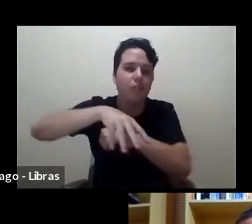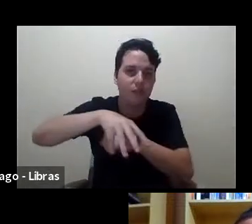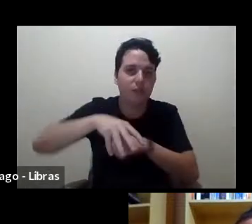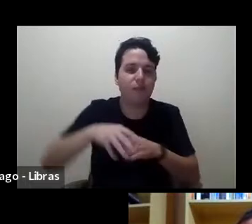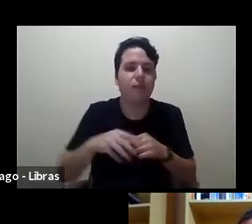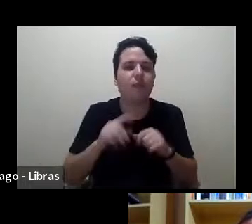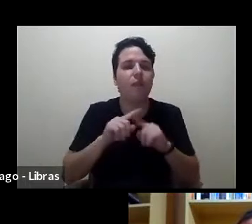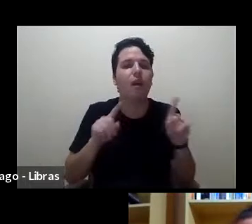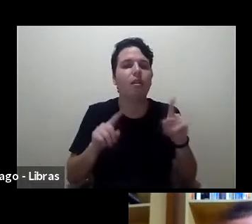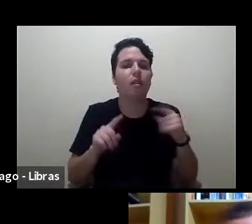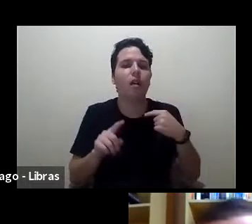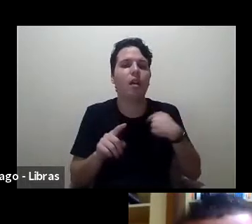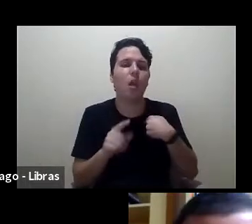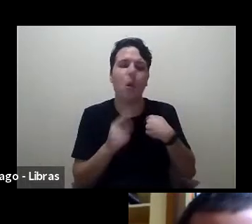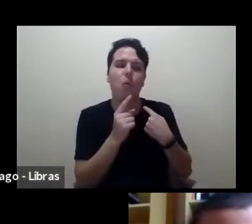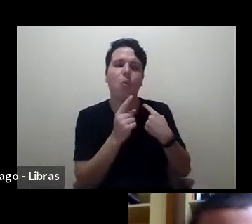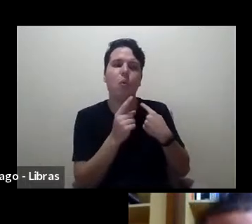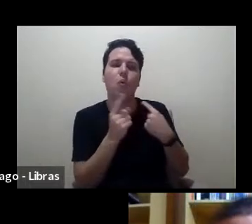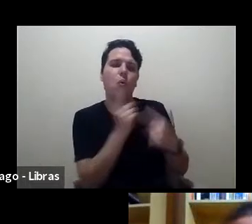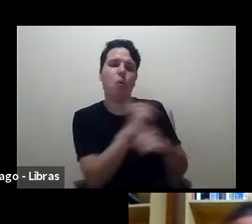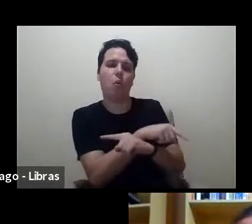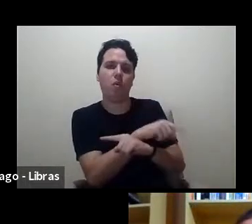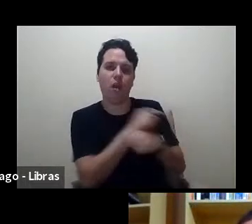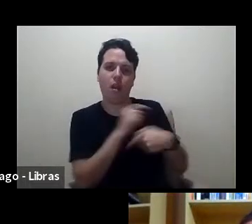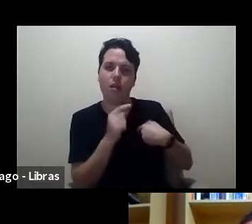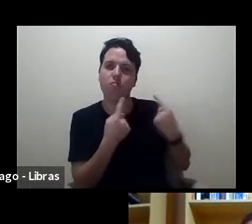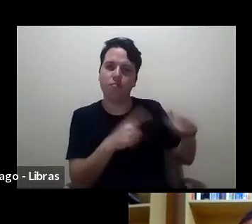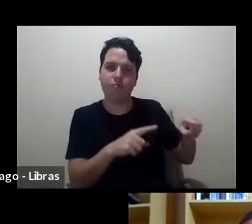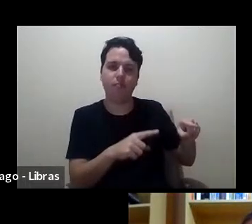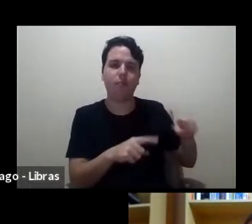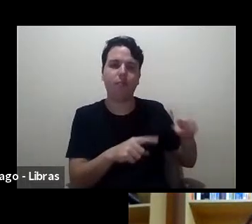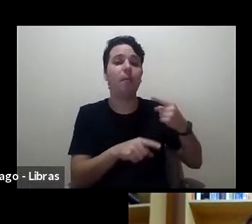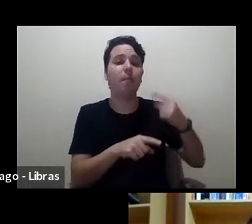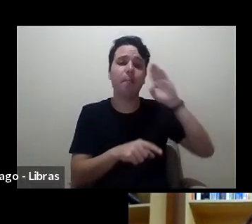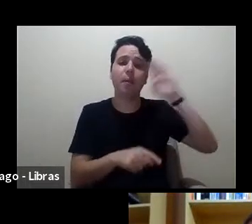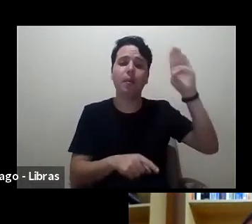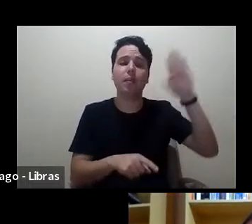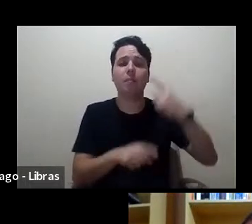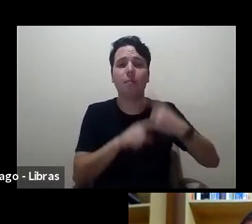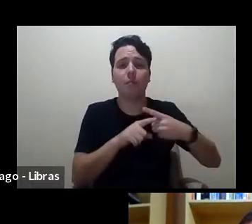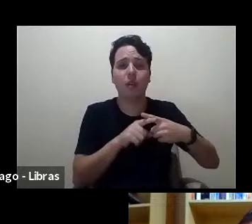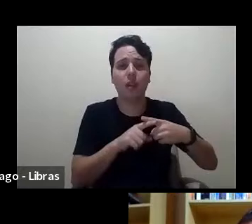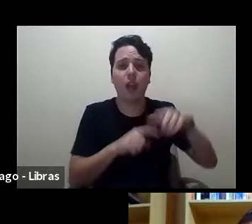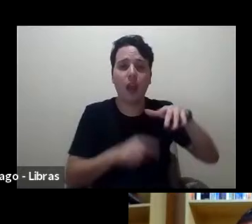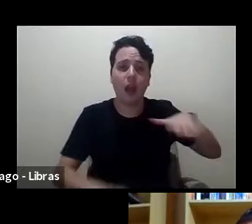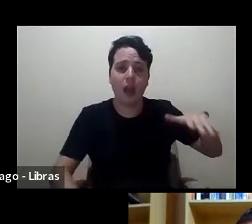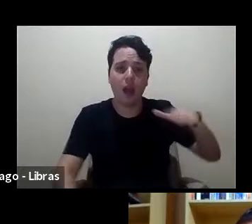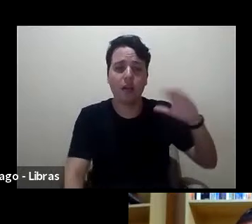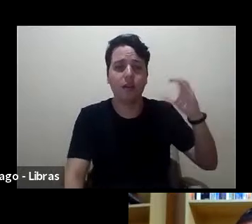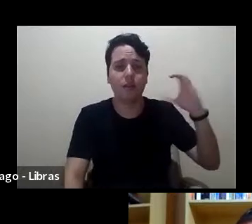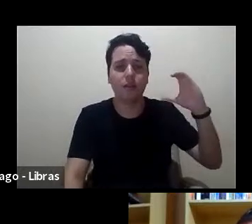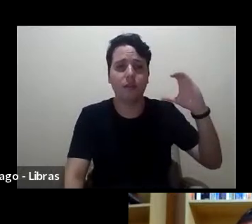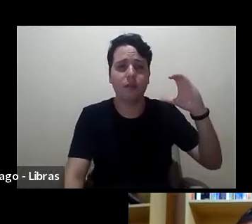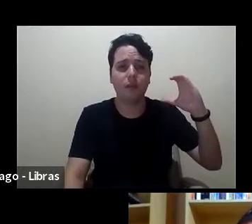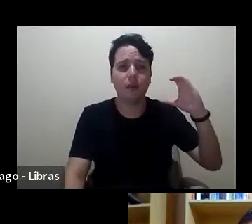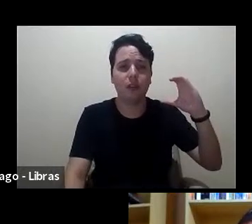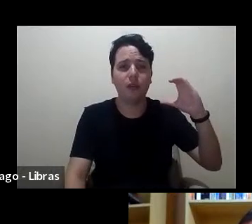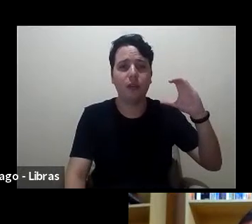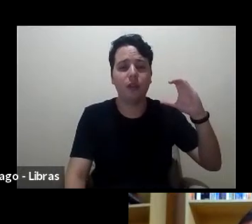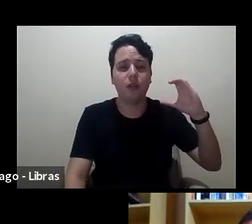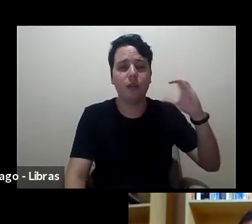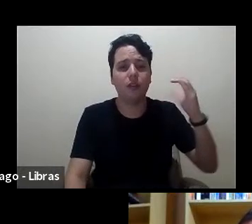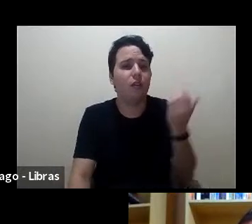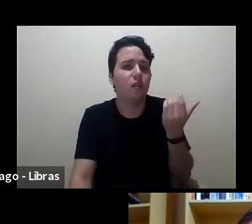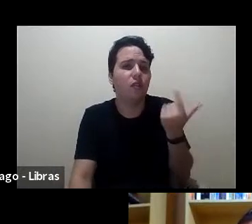Eu estou em contra nisso, principalmente porque cientificamente eu acho que não produz